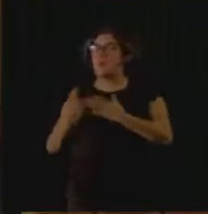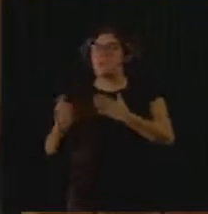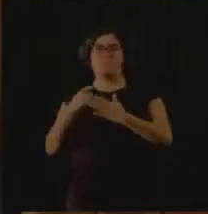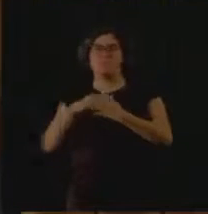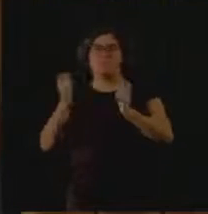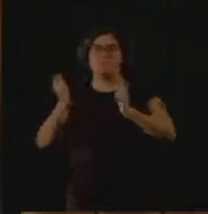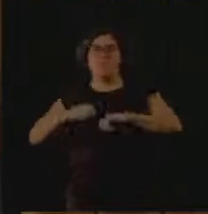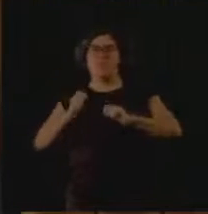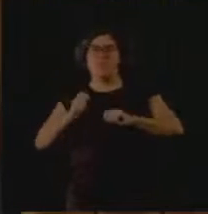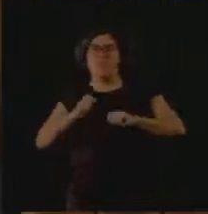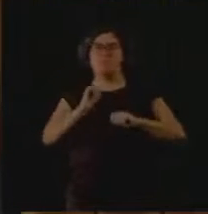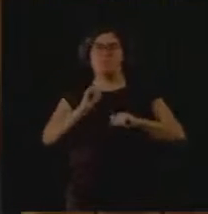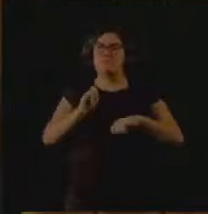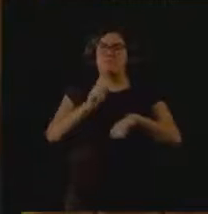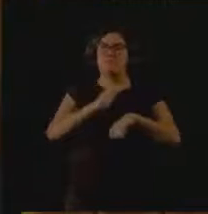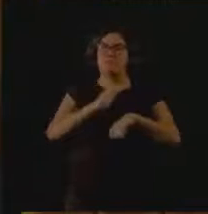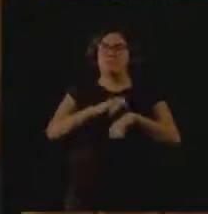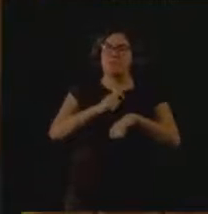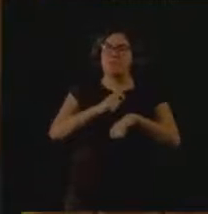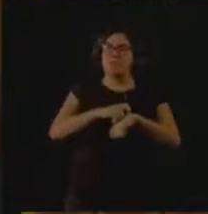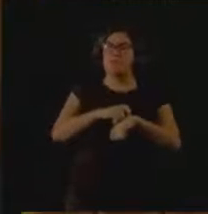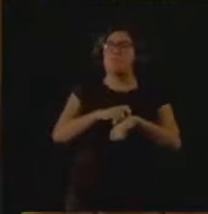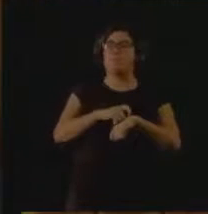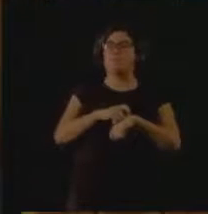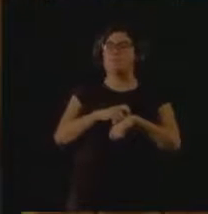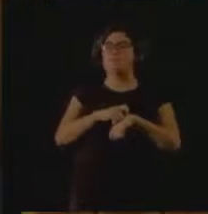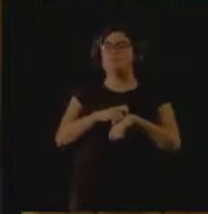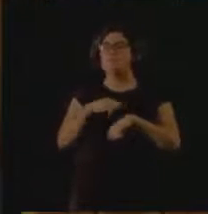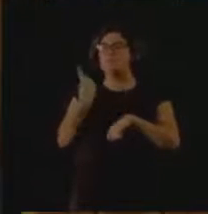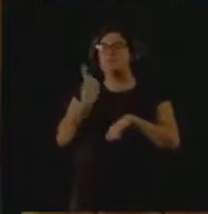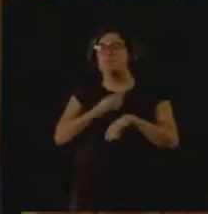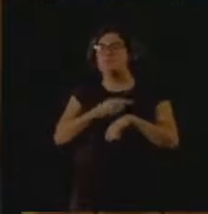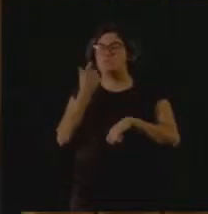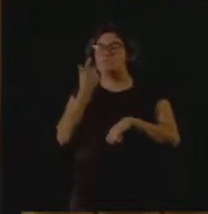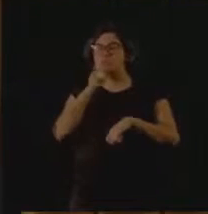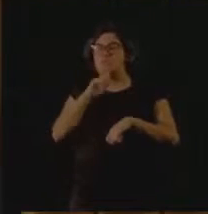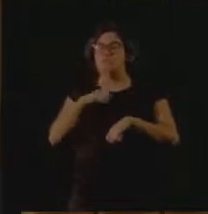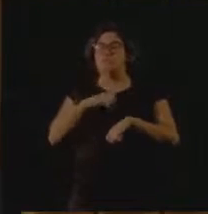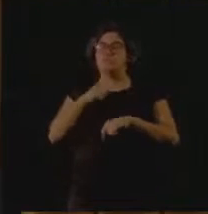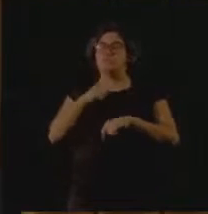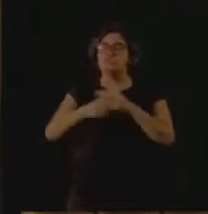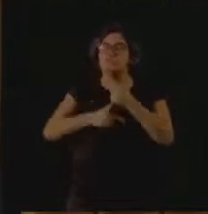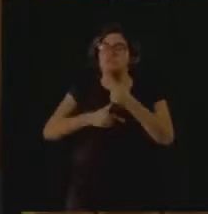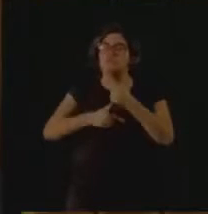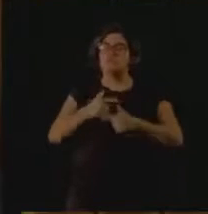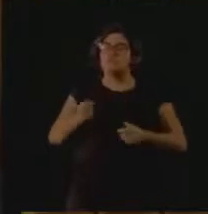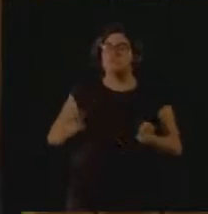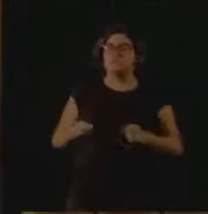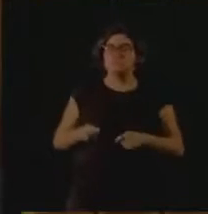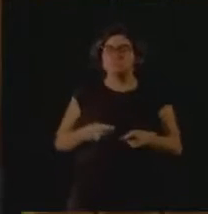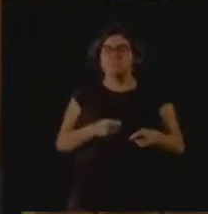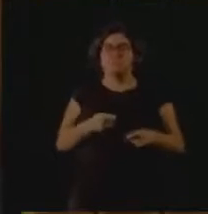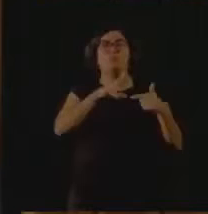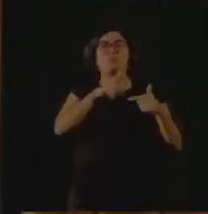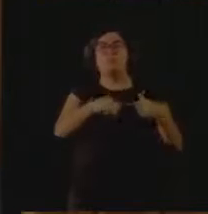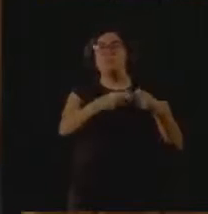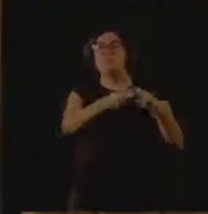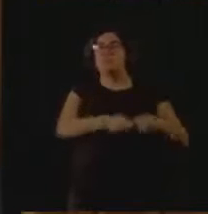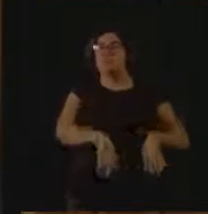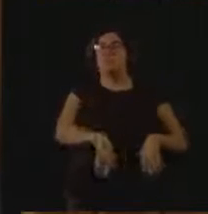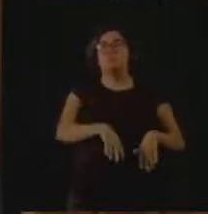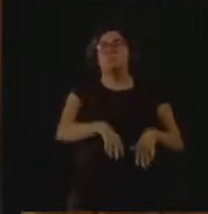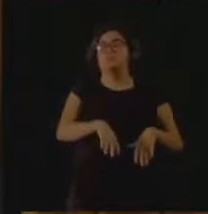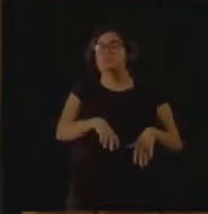pena, se o tempo que a gente está dedicando em uma atividade vale a pena, e combater todos os tipos de desperdício, e o